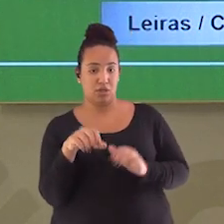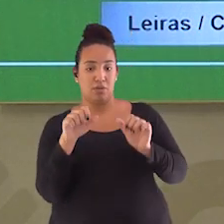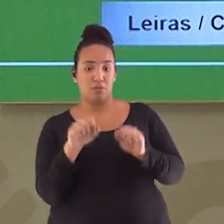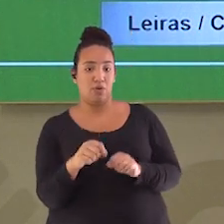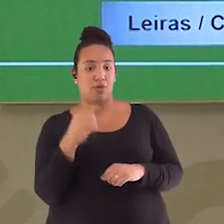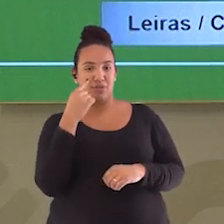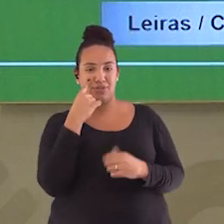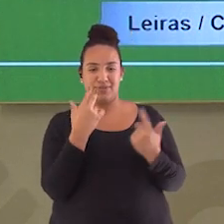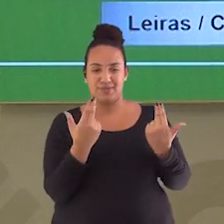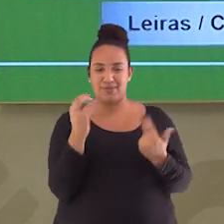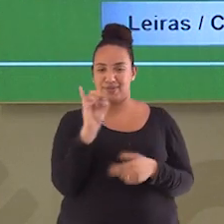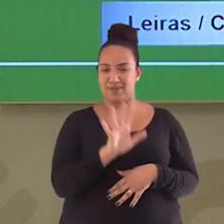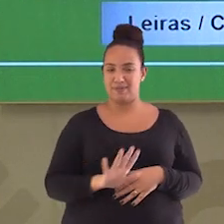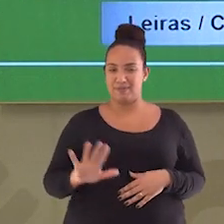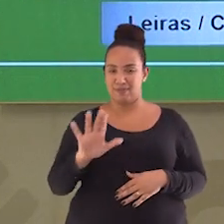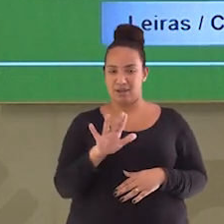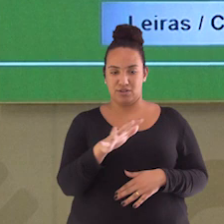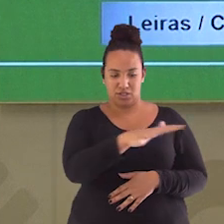gente pode ver ali.